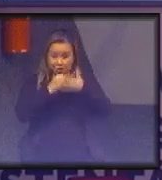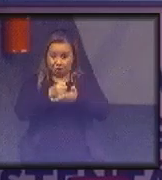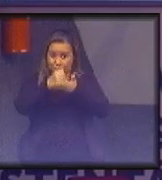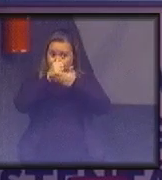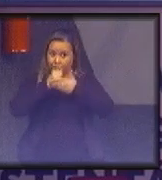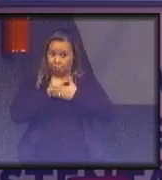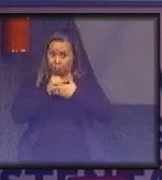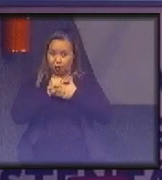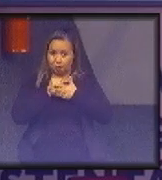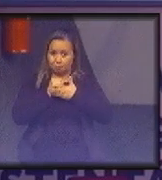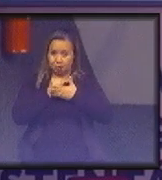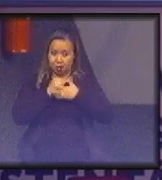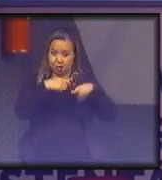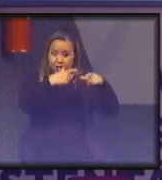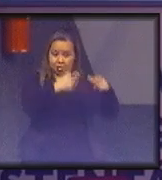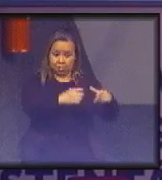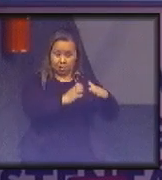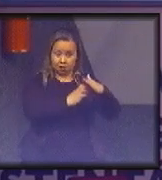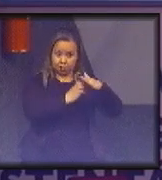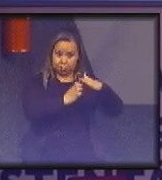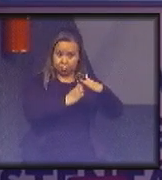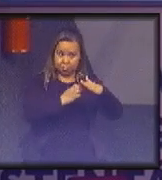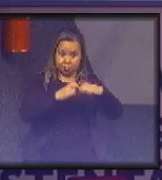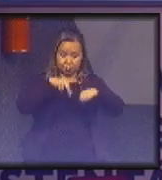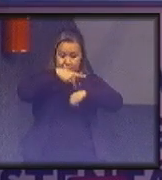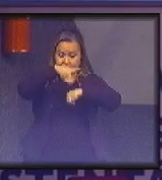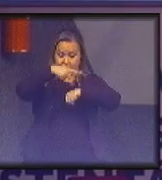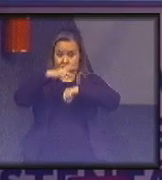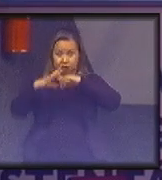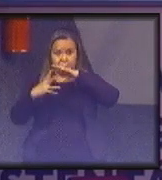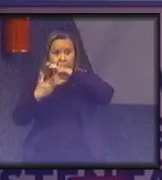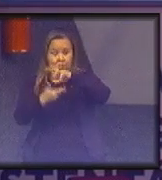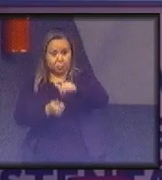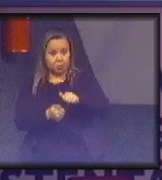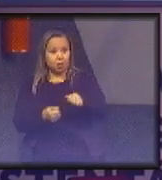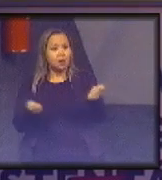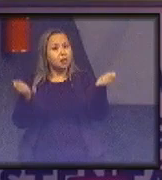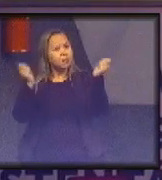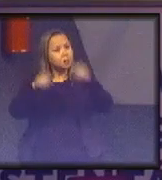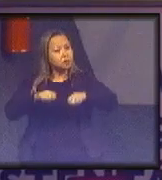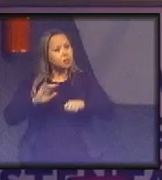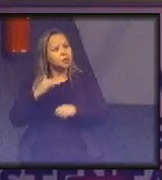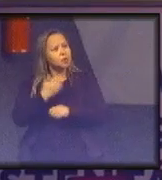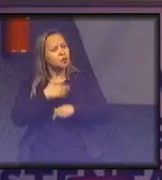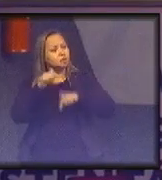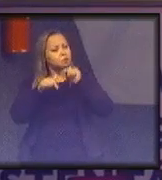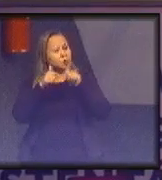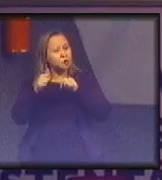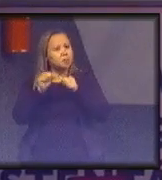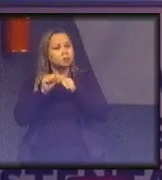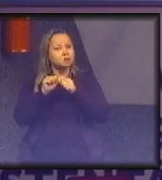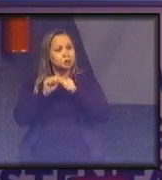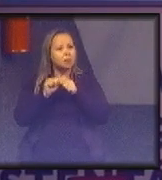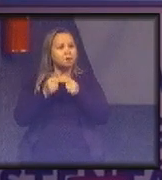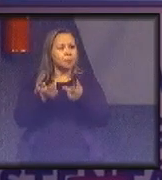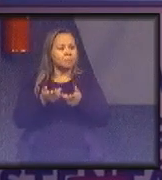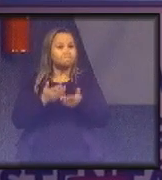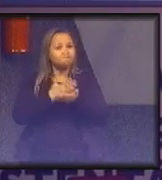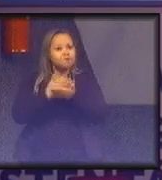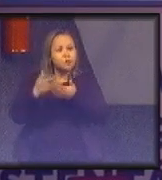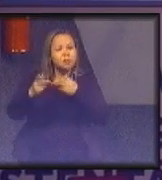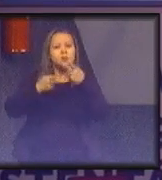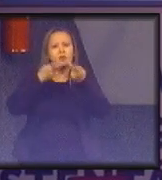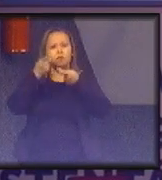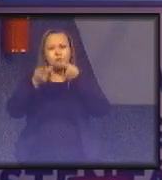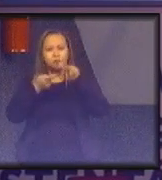fundações internacionais que possibilitam o nosso trabalho de ser feito. Eu inicio falando